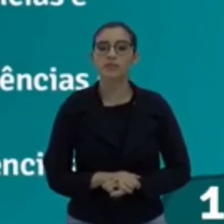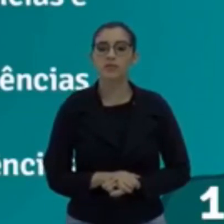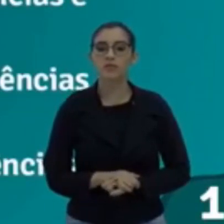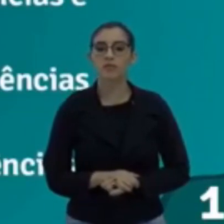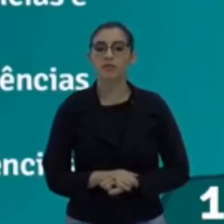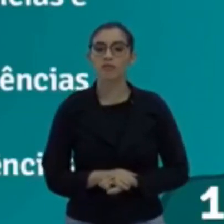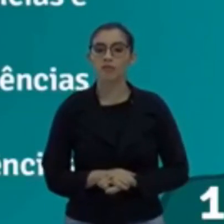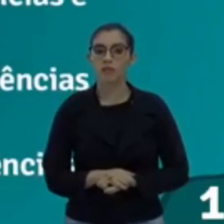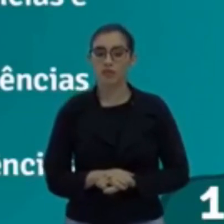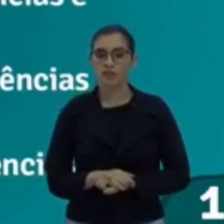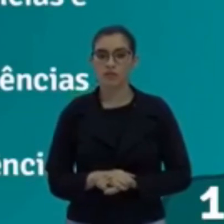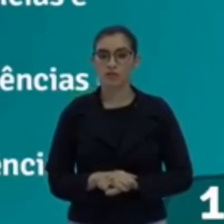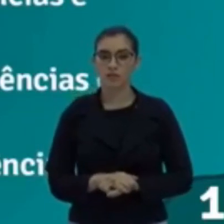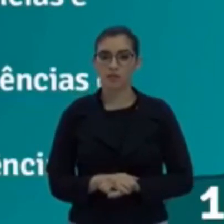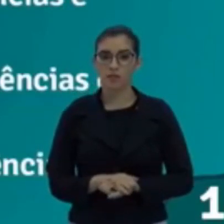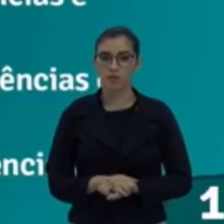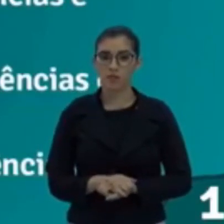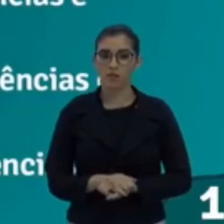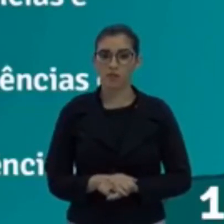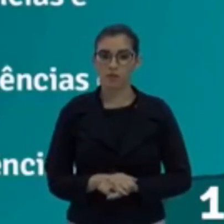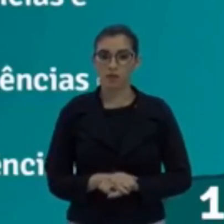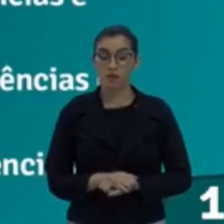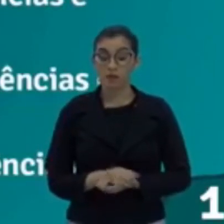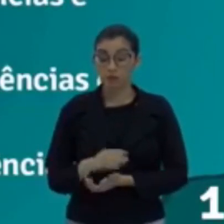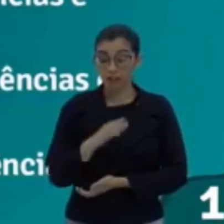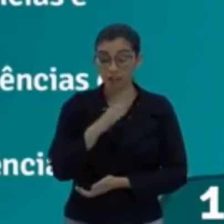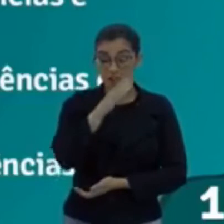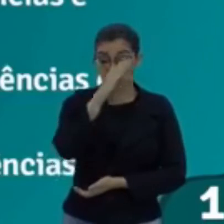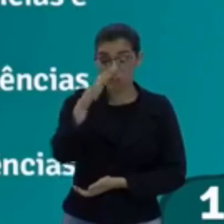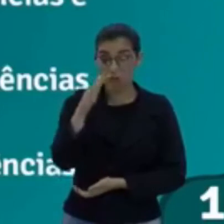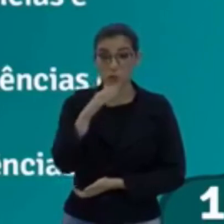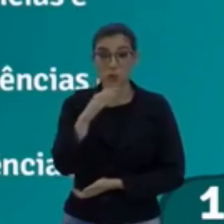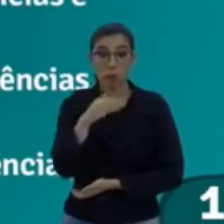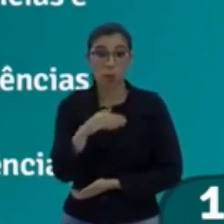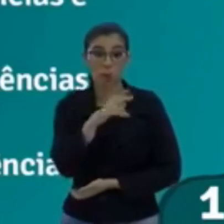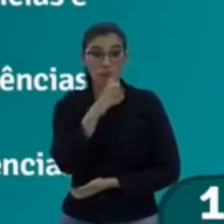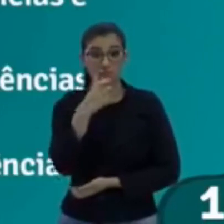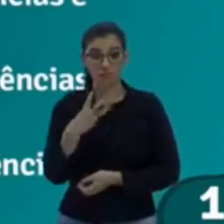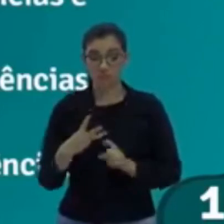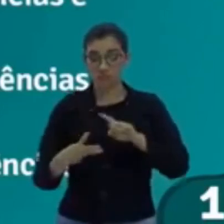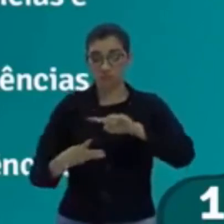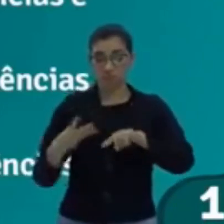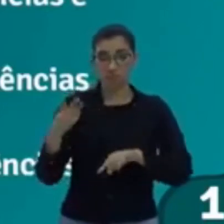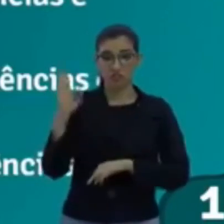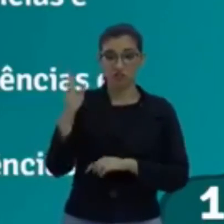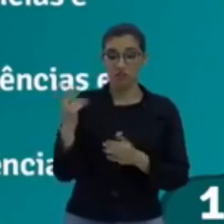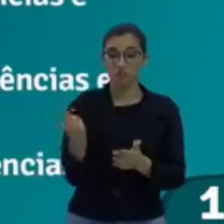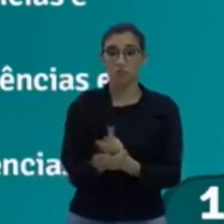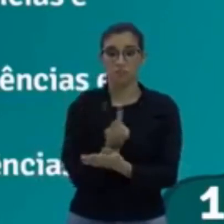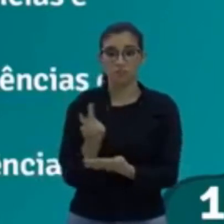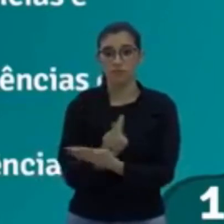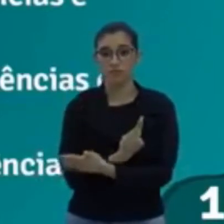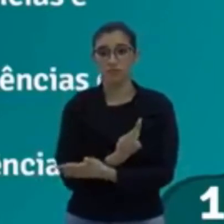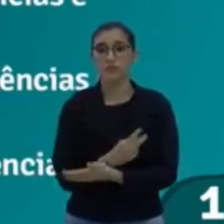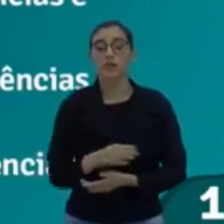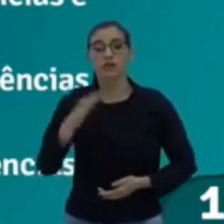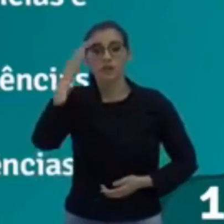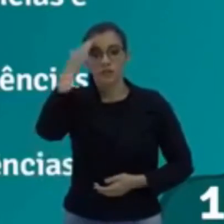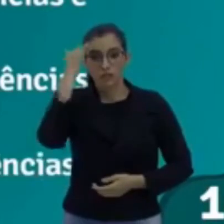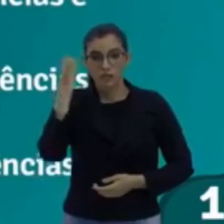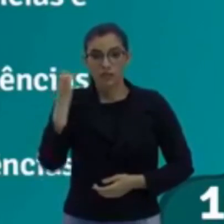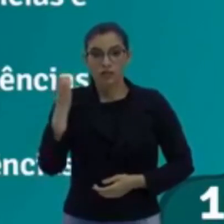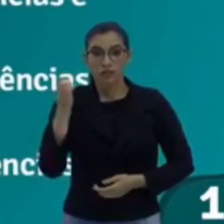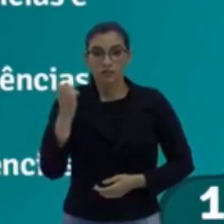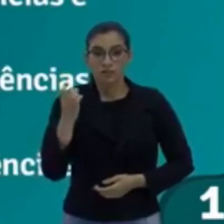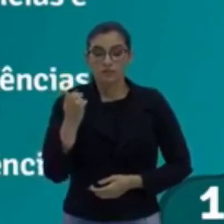velocidade e diferentes velocidades. Tu já matou quase tudo. Está quase tudo feito. Então, eu já sei que eles têm